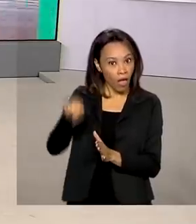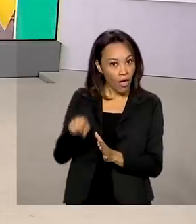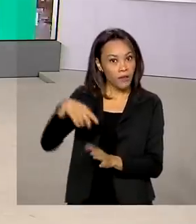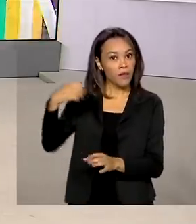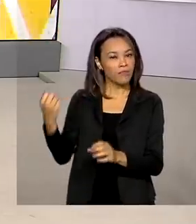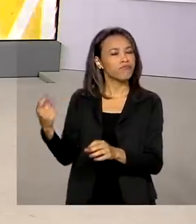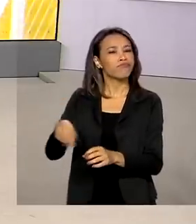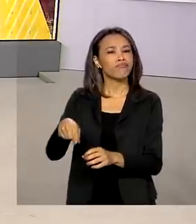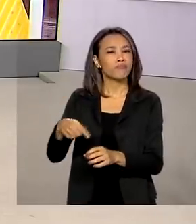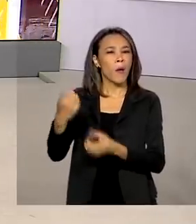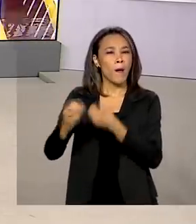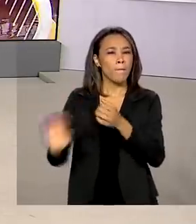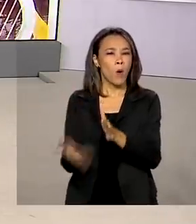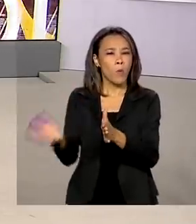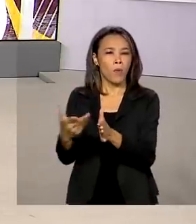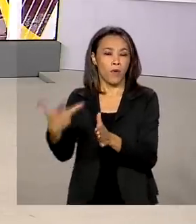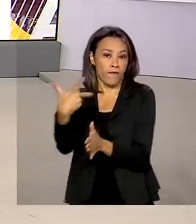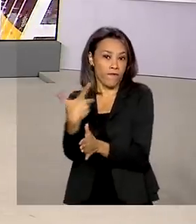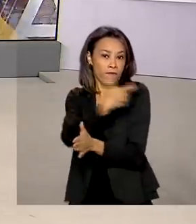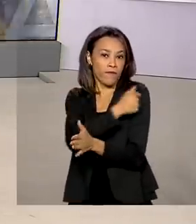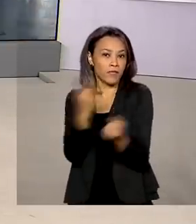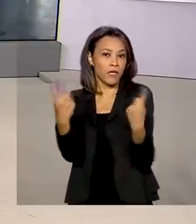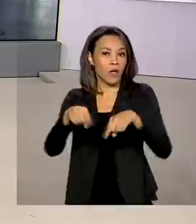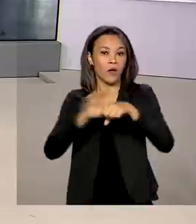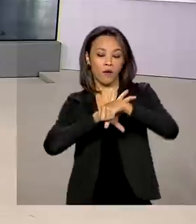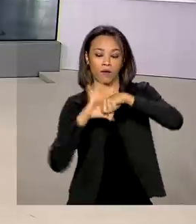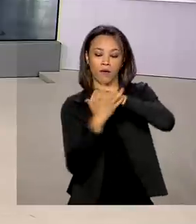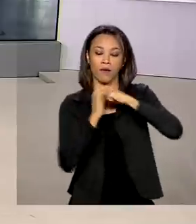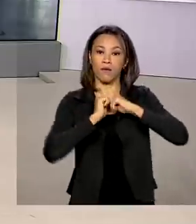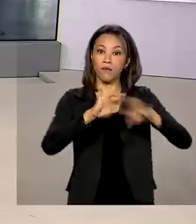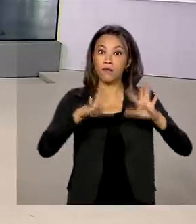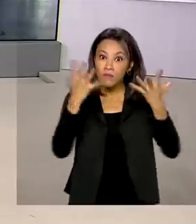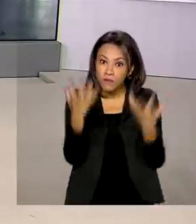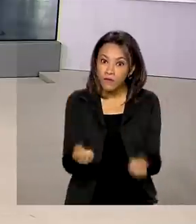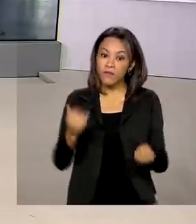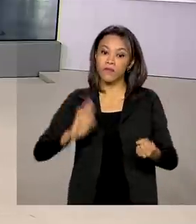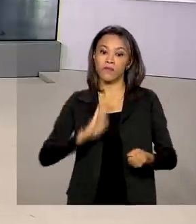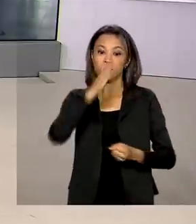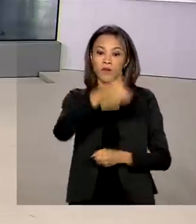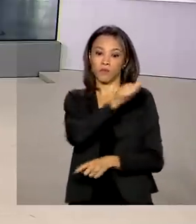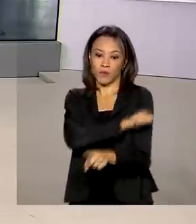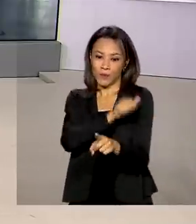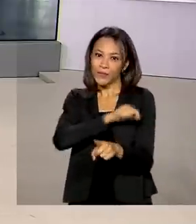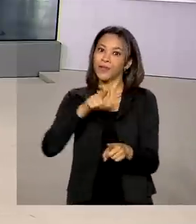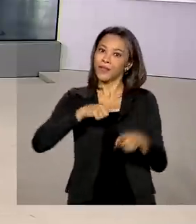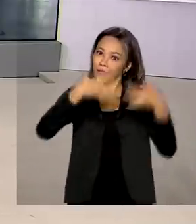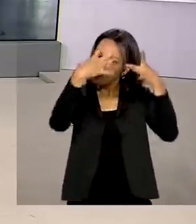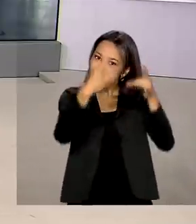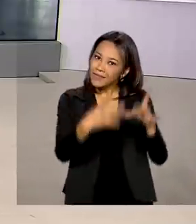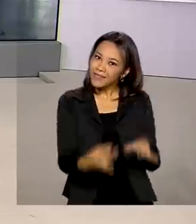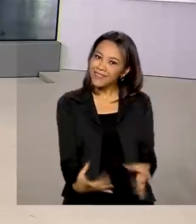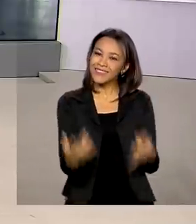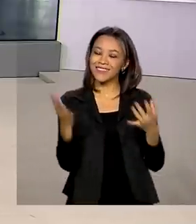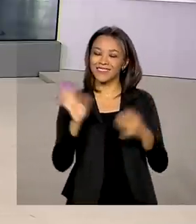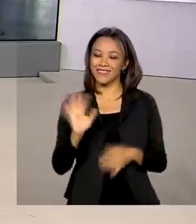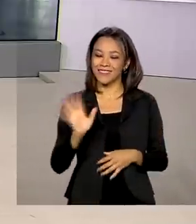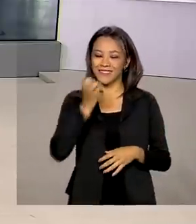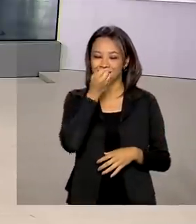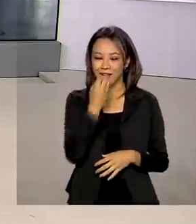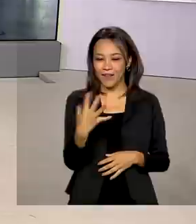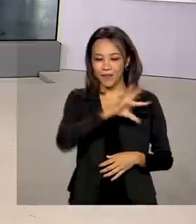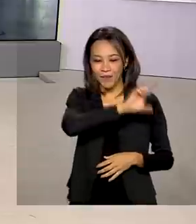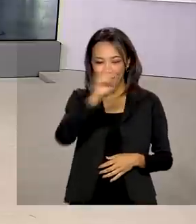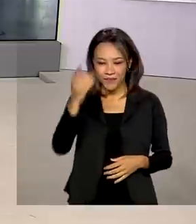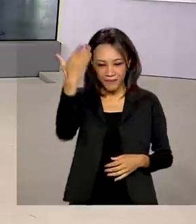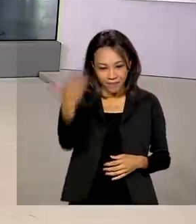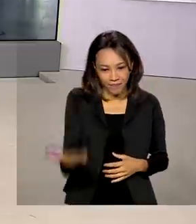contra a Covid-19. Nós vamos ao Rio de Janeiro. O repórter Tiago Pimenta tem mais informações para a gente. Olá, Tiago. Bom dia para